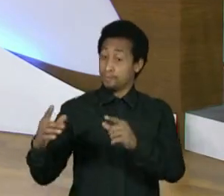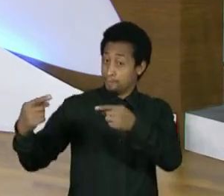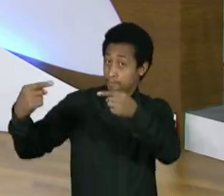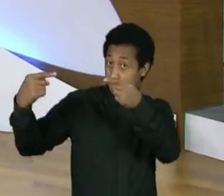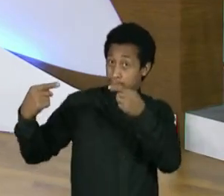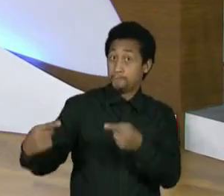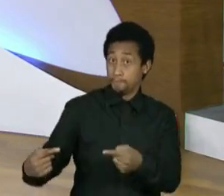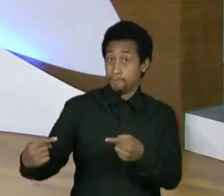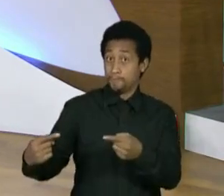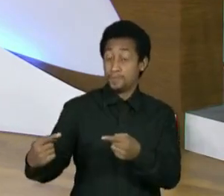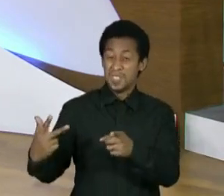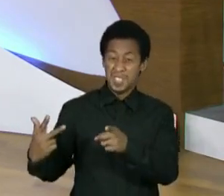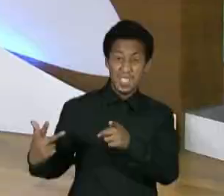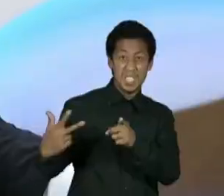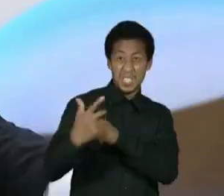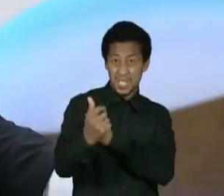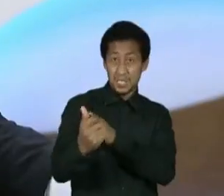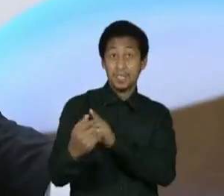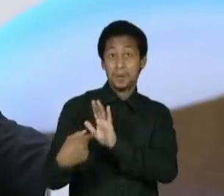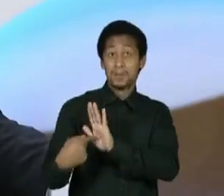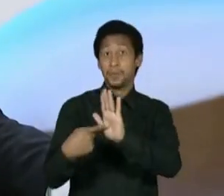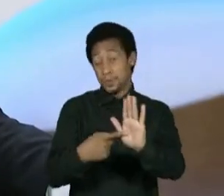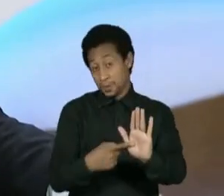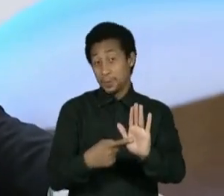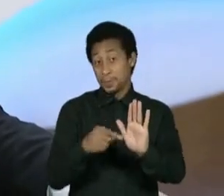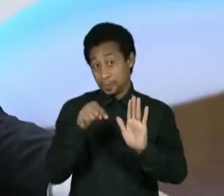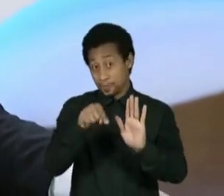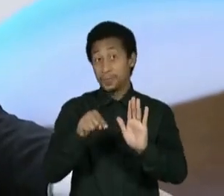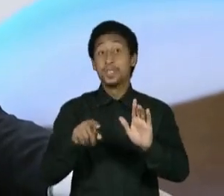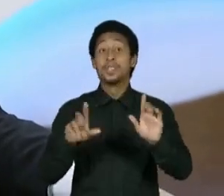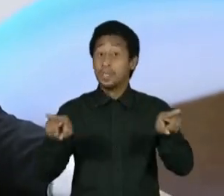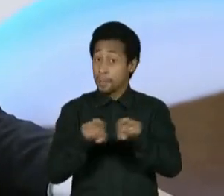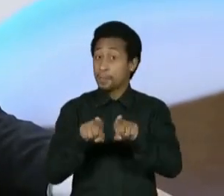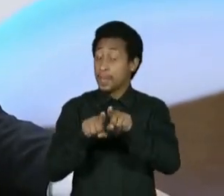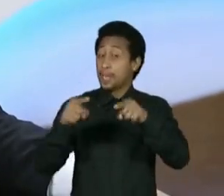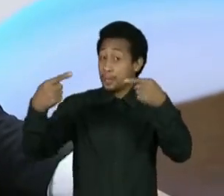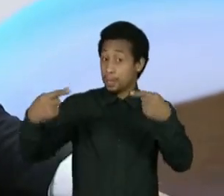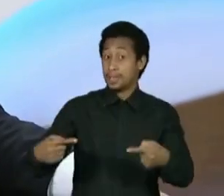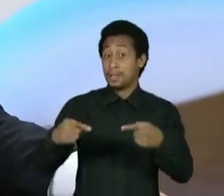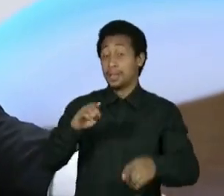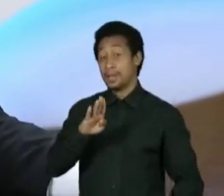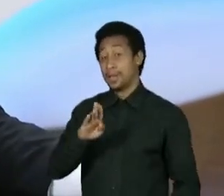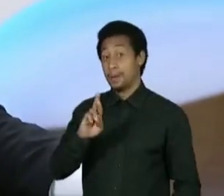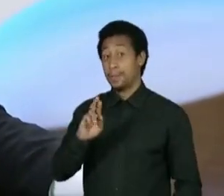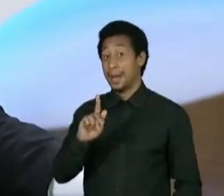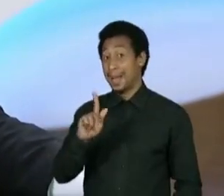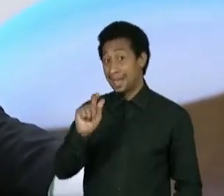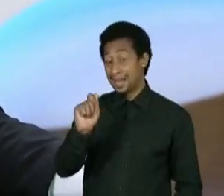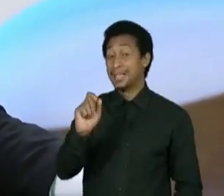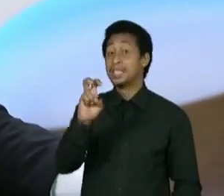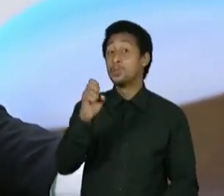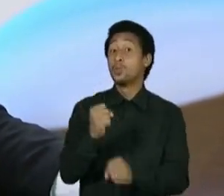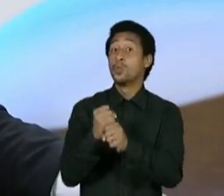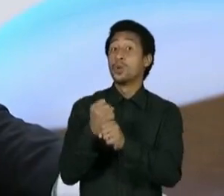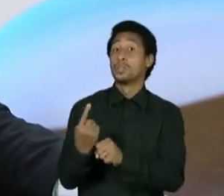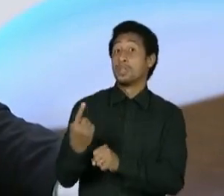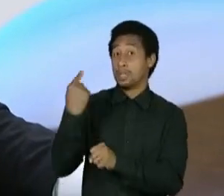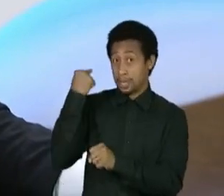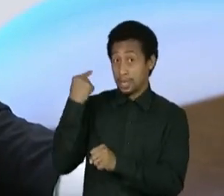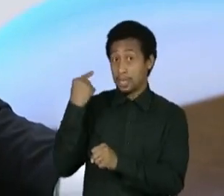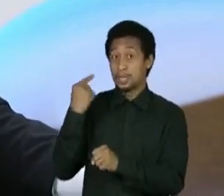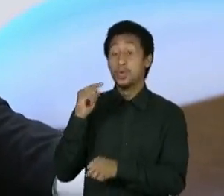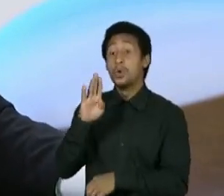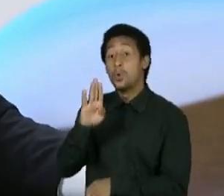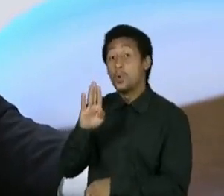que deu três no Paris Saint-Germain e o Mónaco jogou com o Braga, onde eu cresci como treinador, há cinco anos atrás, que deu dois ou três. O Braga